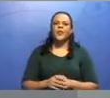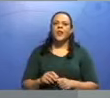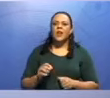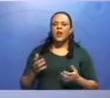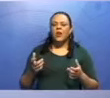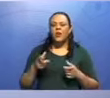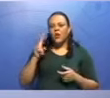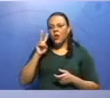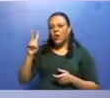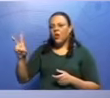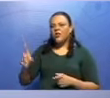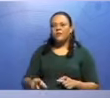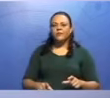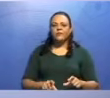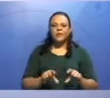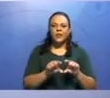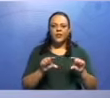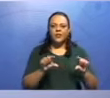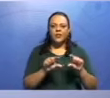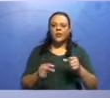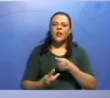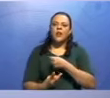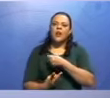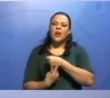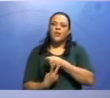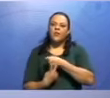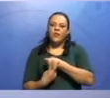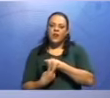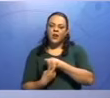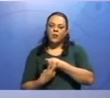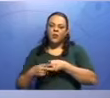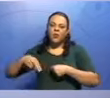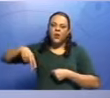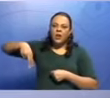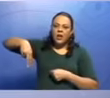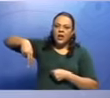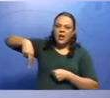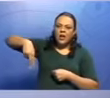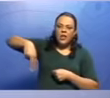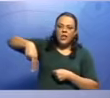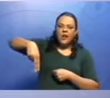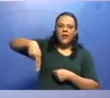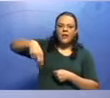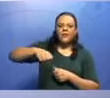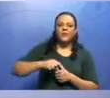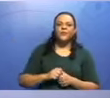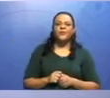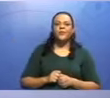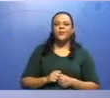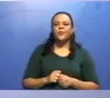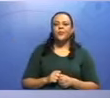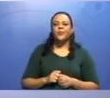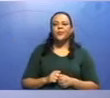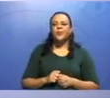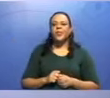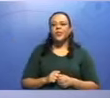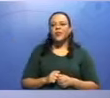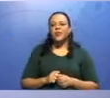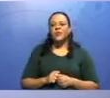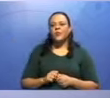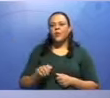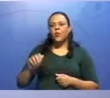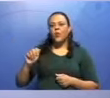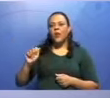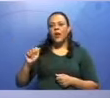Vamos observar, eu peguei aqui o verbo andar, ele tá lá na festa PPCV, certo? O festa, o andar, é o a,